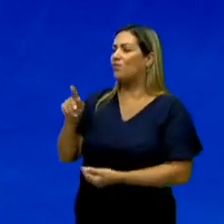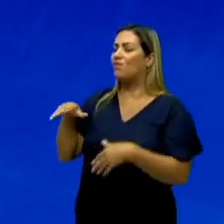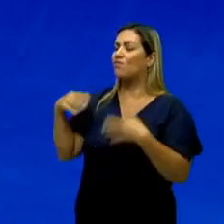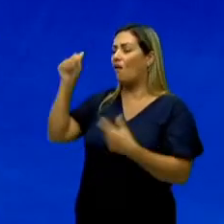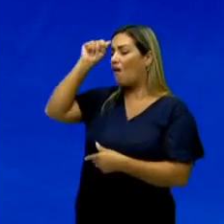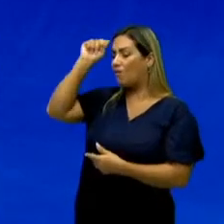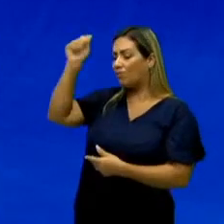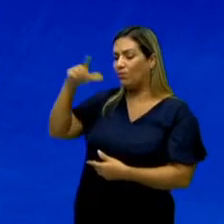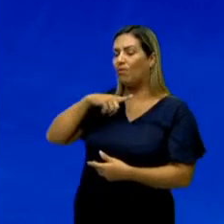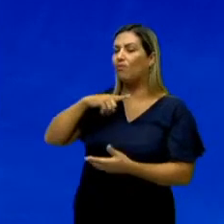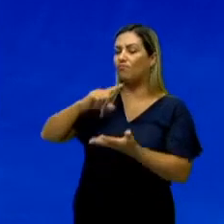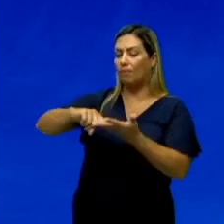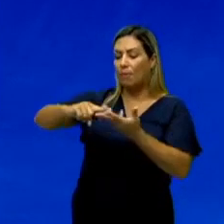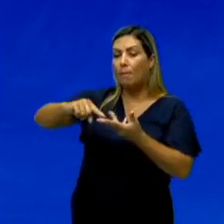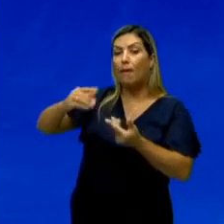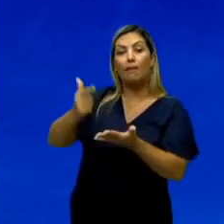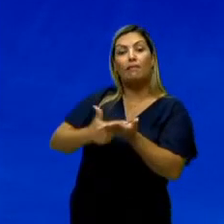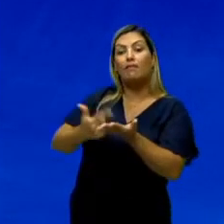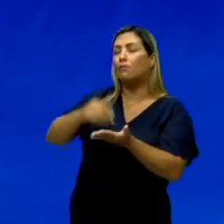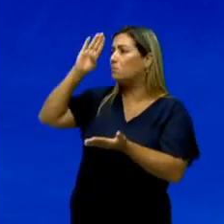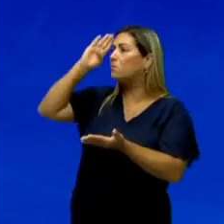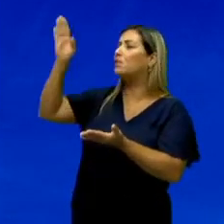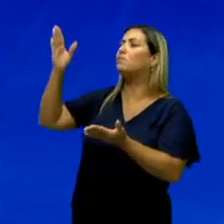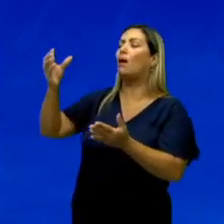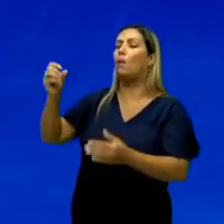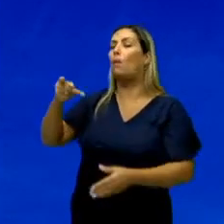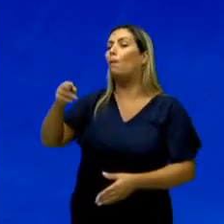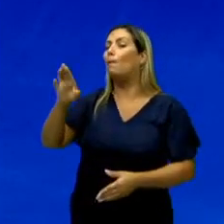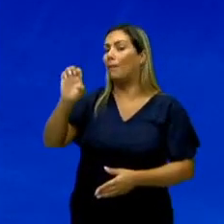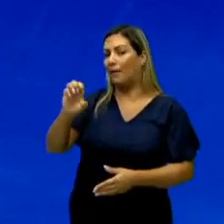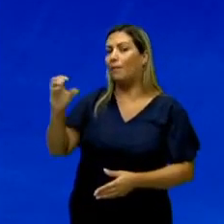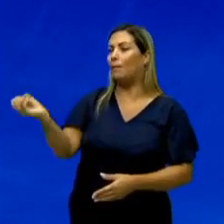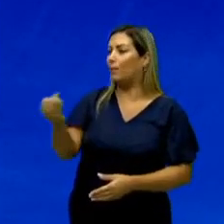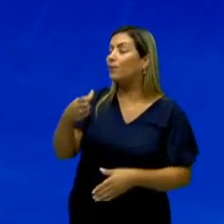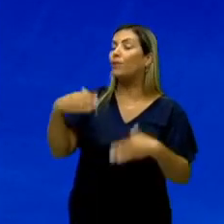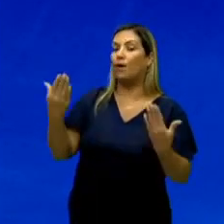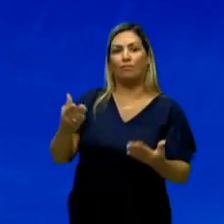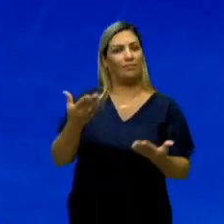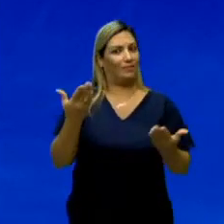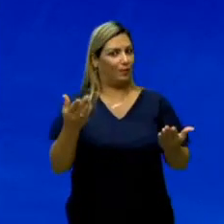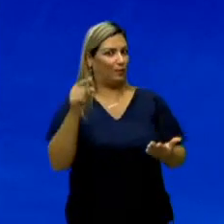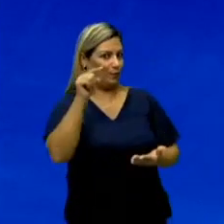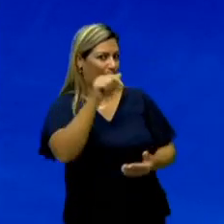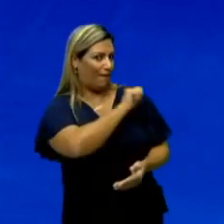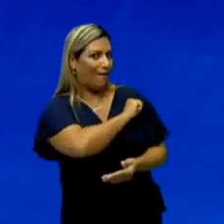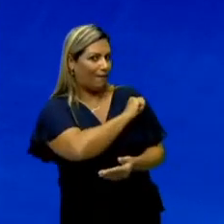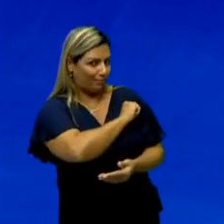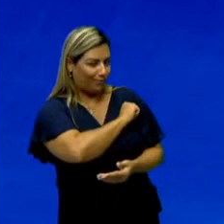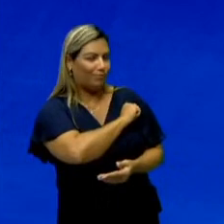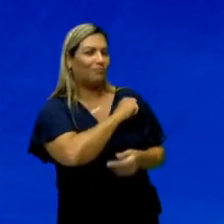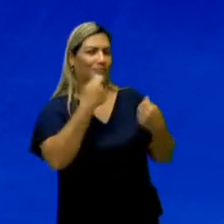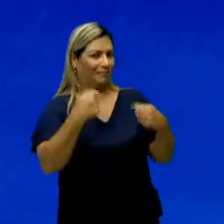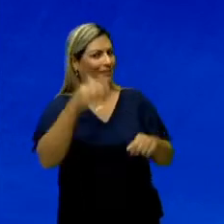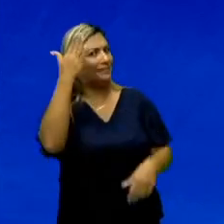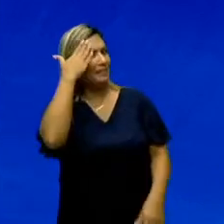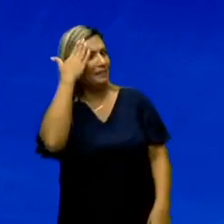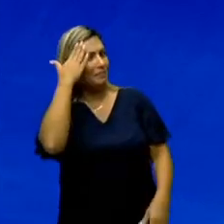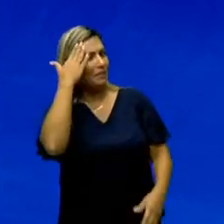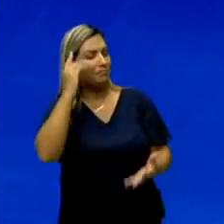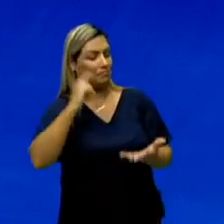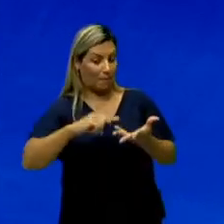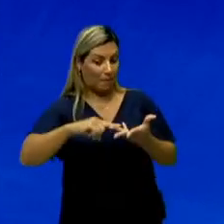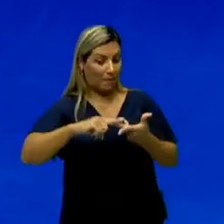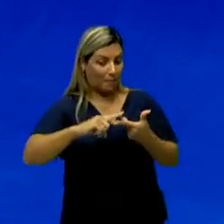os autores e as obras principais do pré-modernismo? Isso você que é estudante precisa saber,